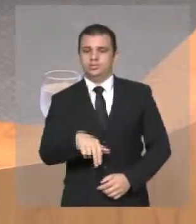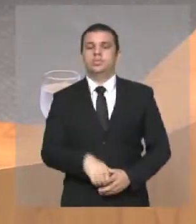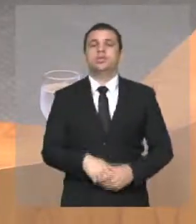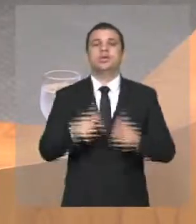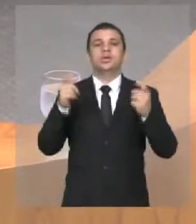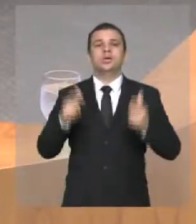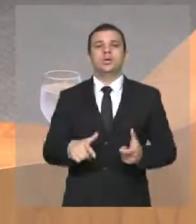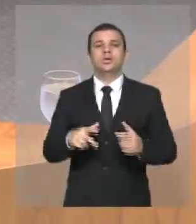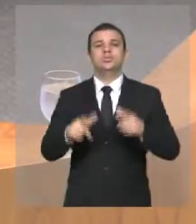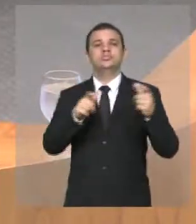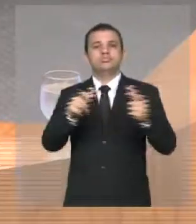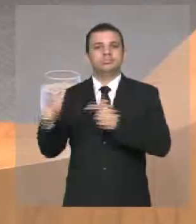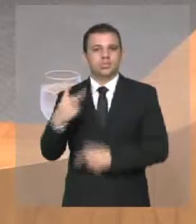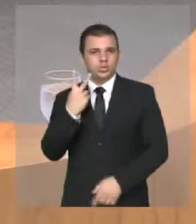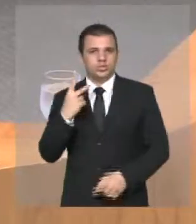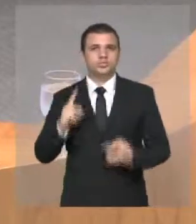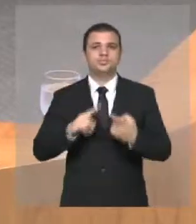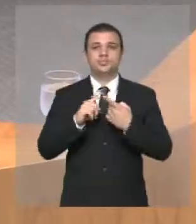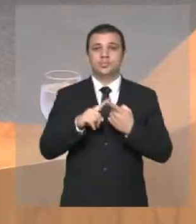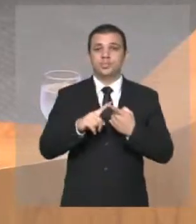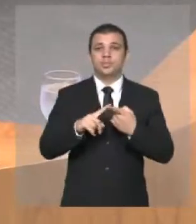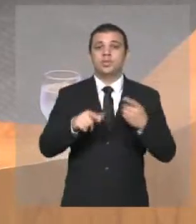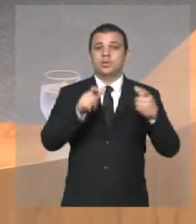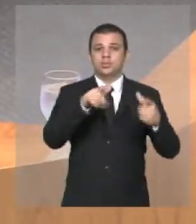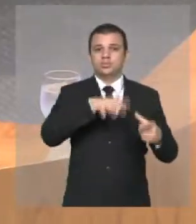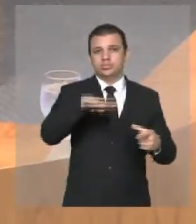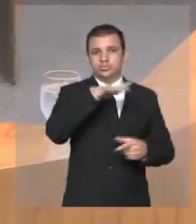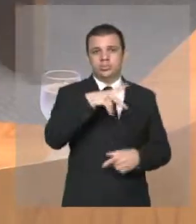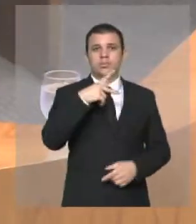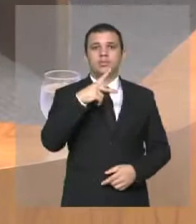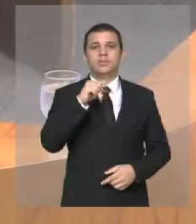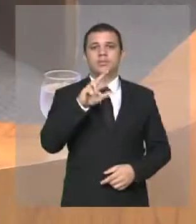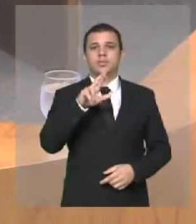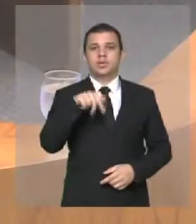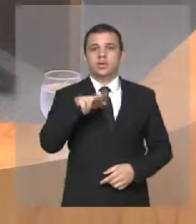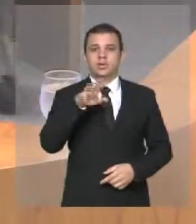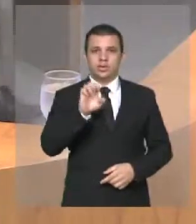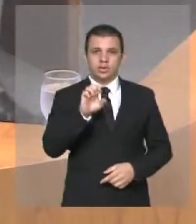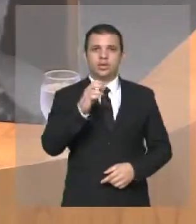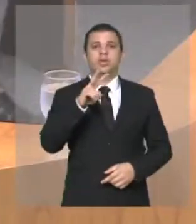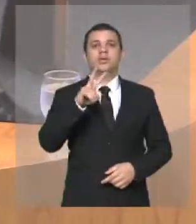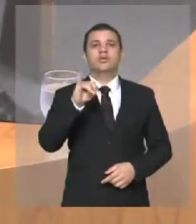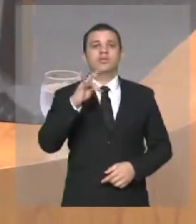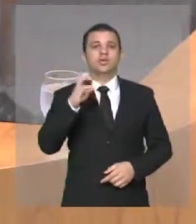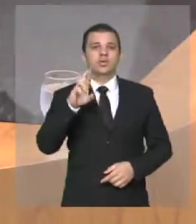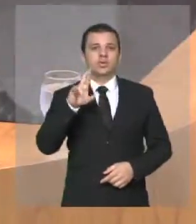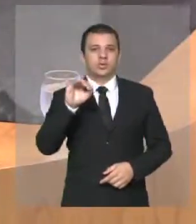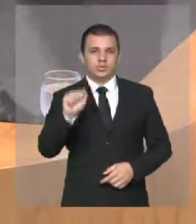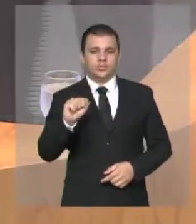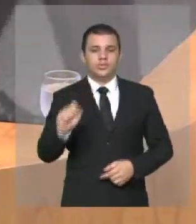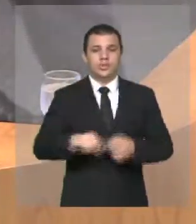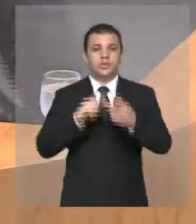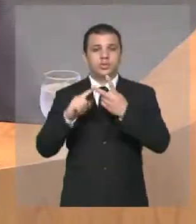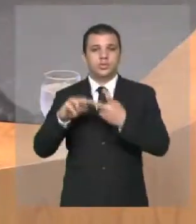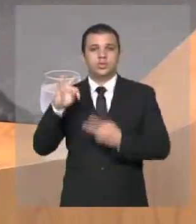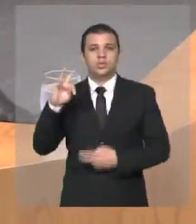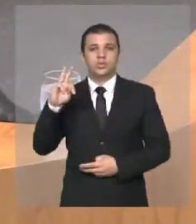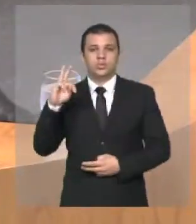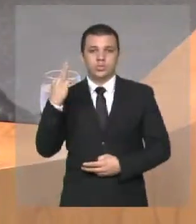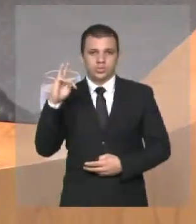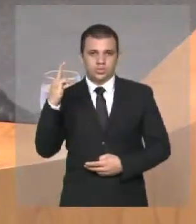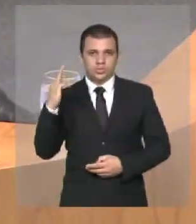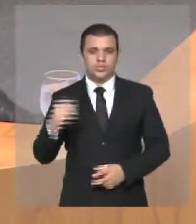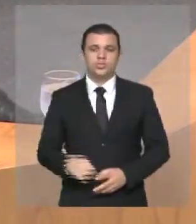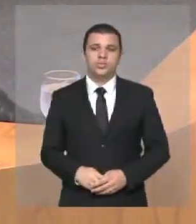Vitória e o bairro do Turu. E essa ponte, em duas gestões anteriores, na gestão do prefeito Tadeu Palácio,